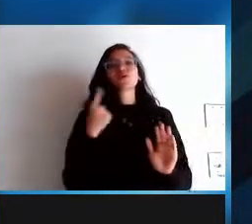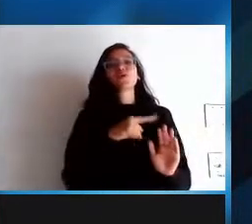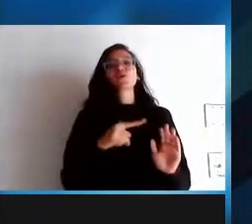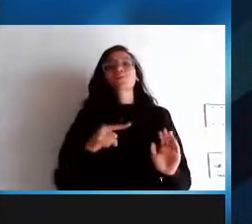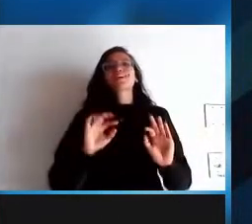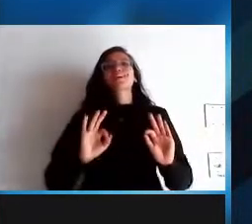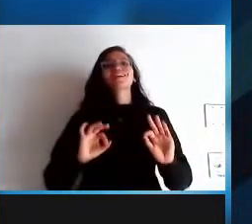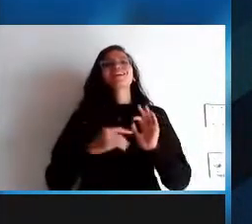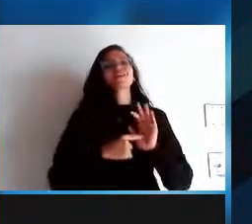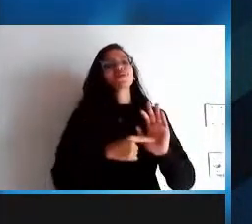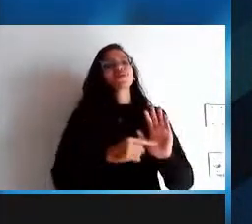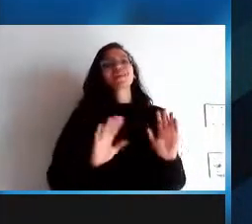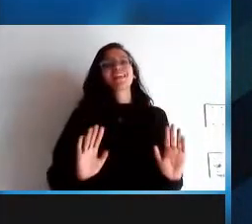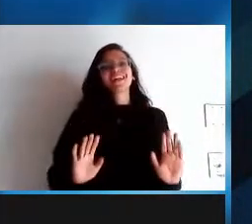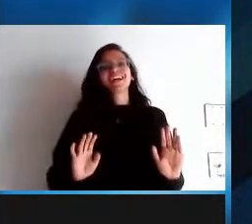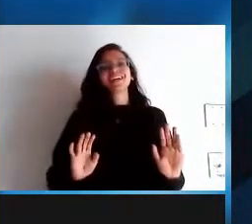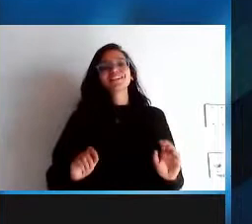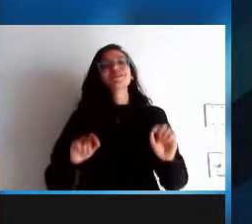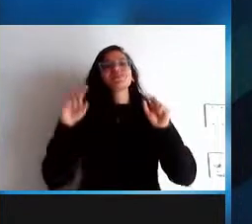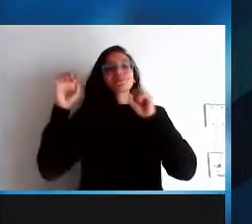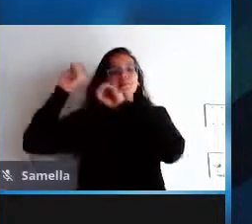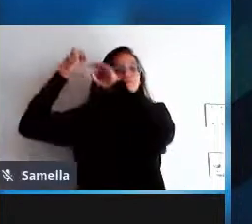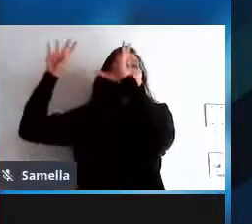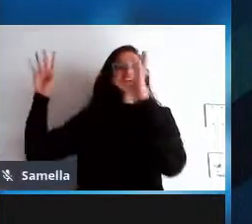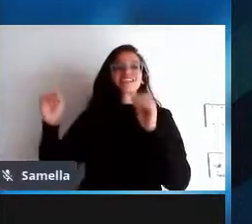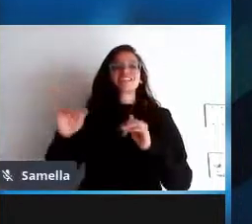comunidade que seria um país por exemplo